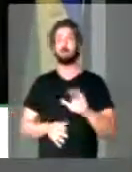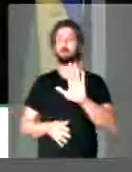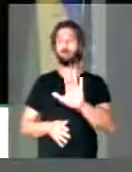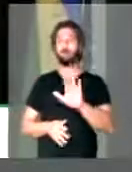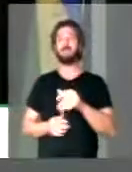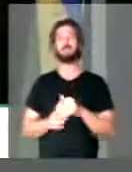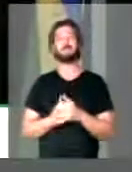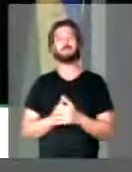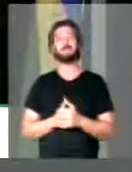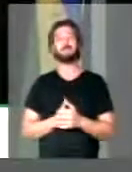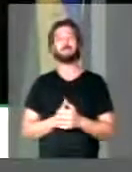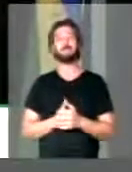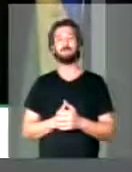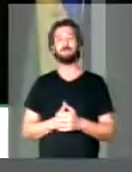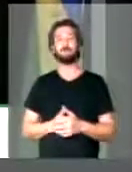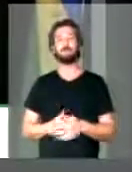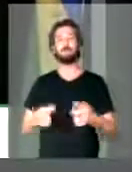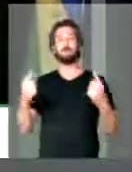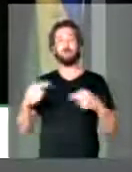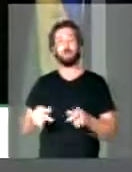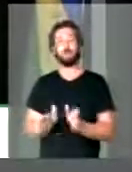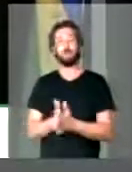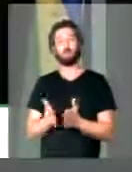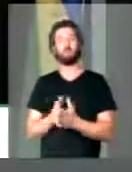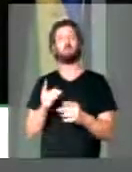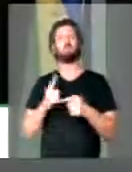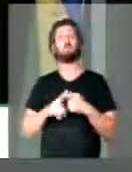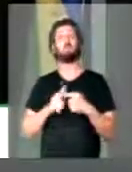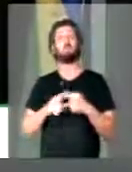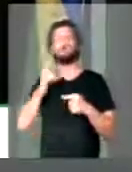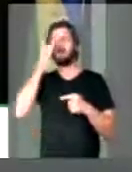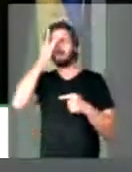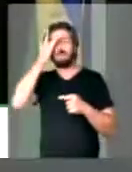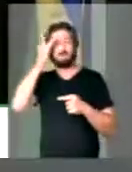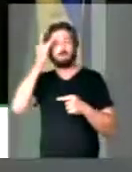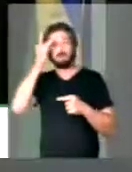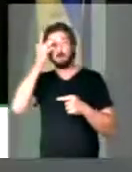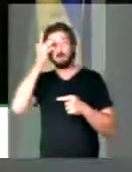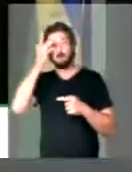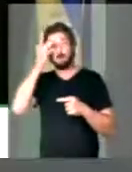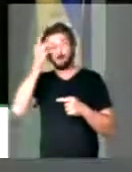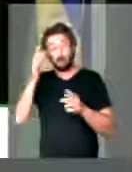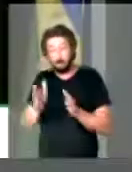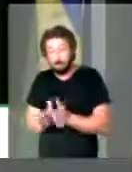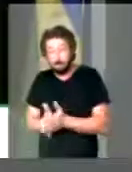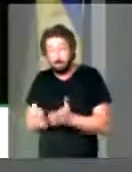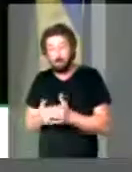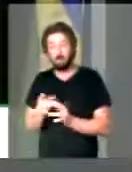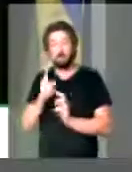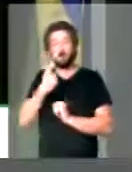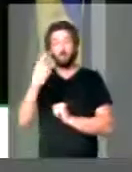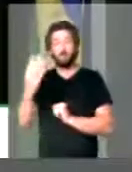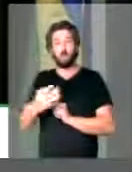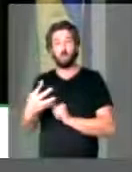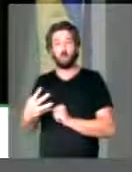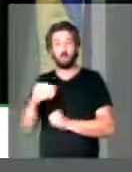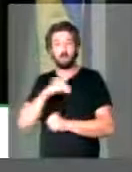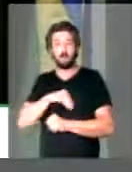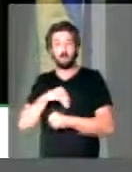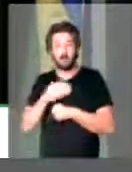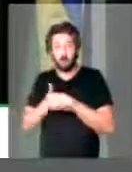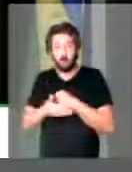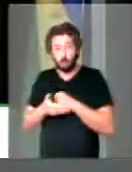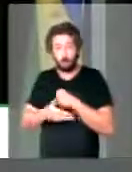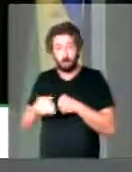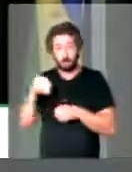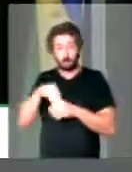Mas é contra os pobres, porque a pessoa pobre que ganha um quarto de salário mínimo per